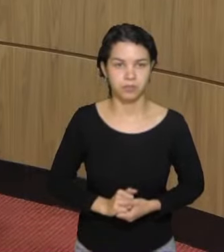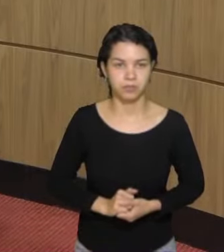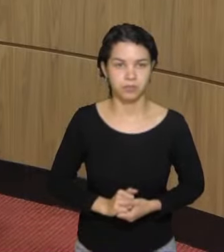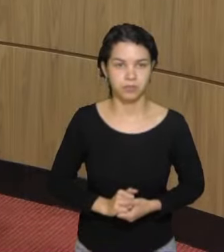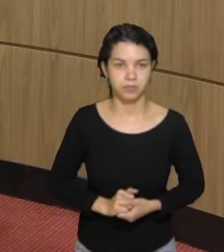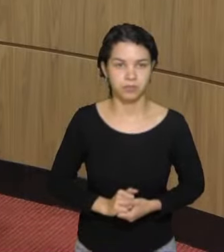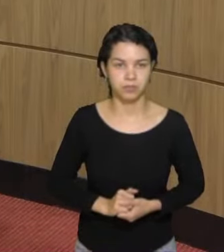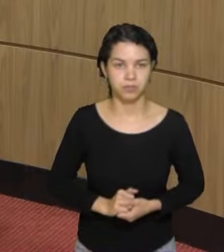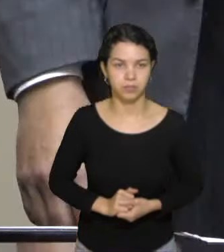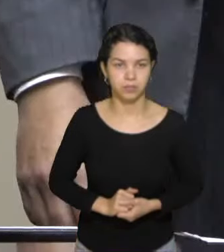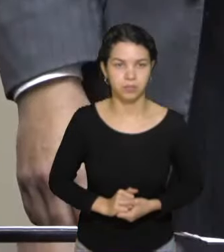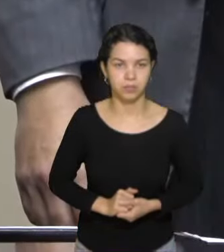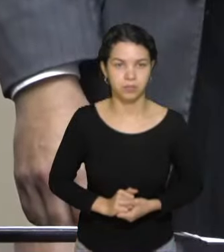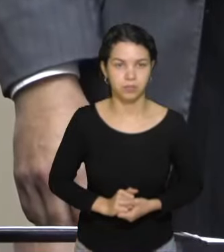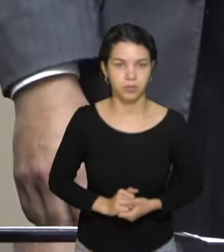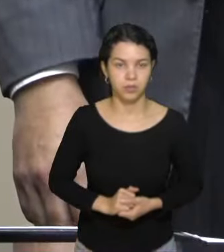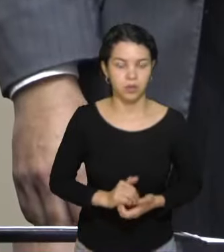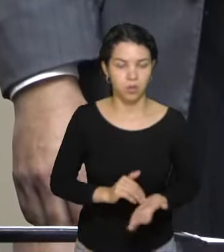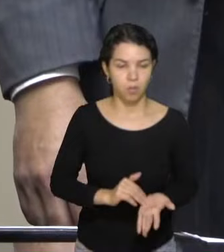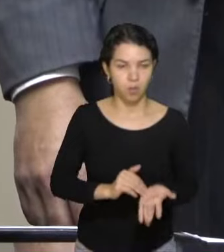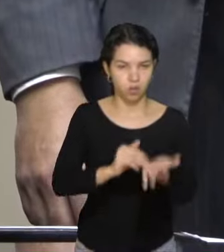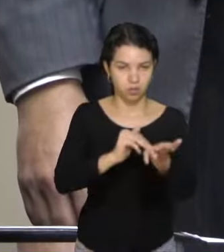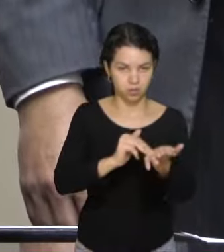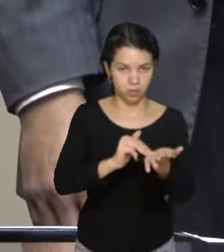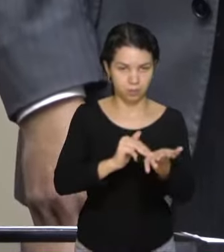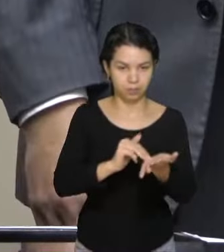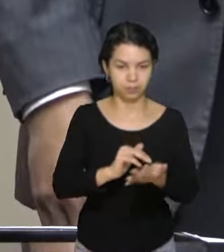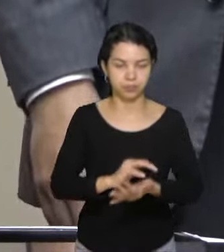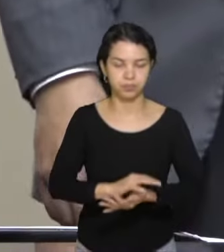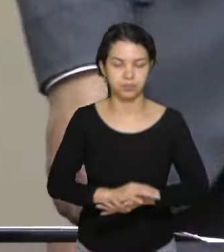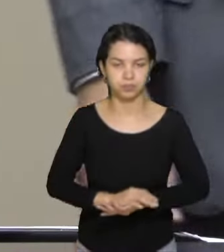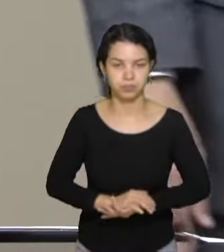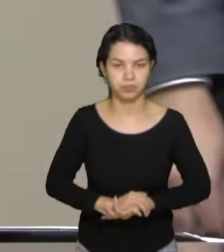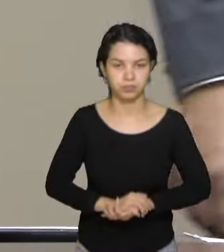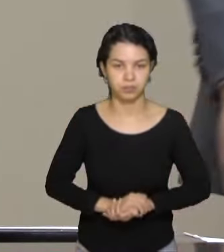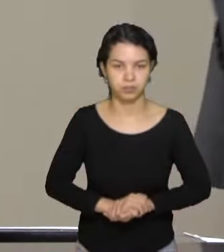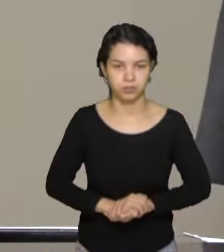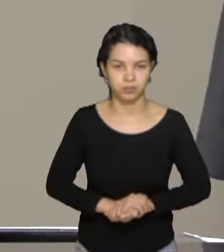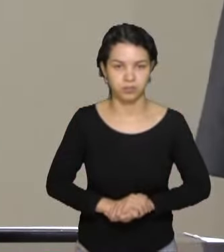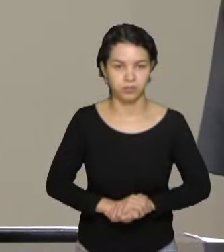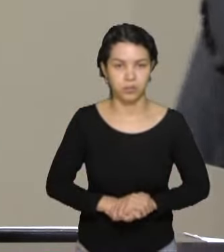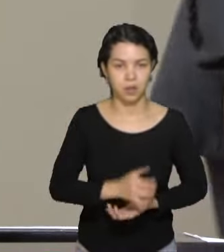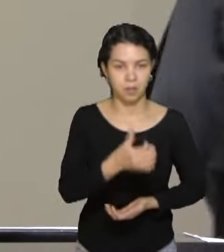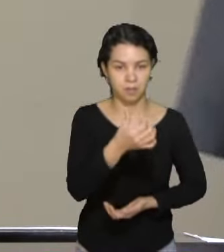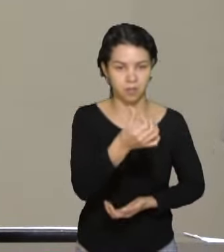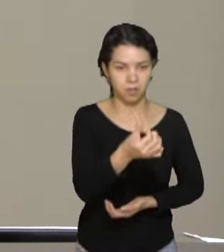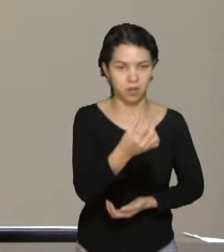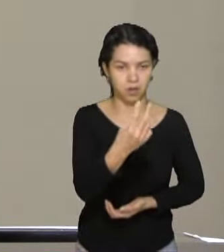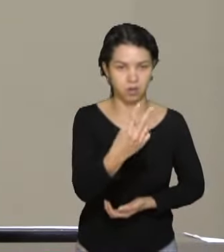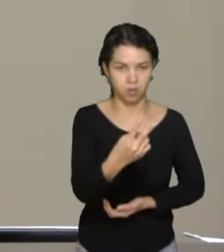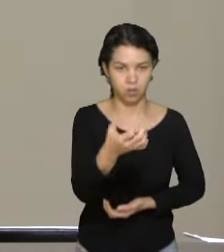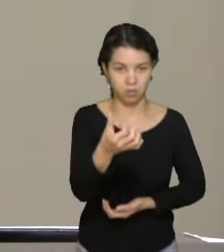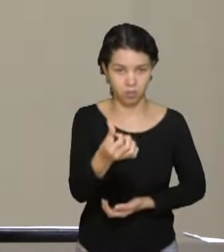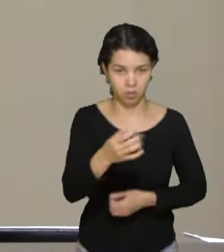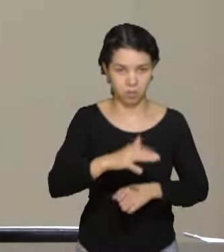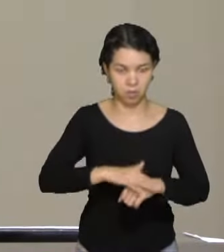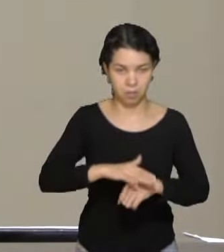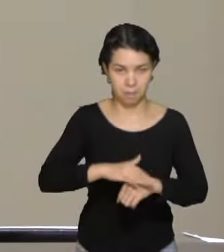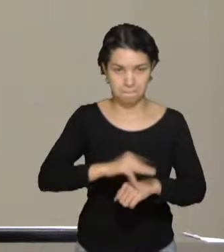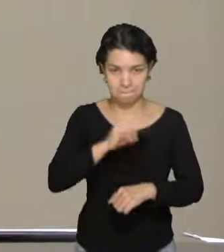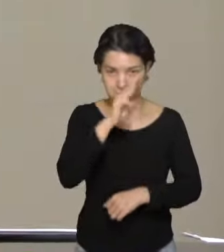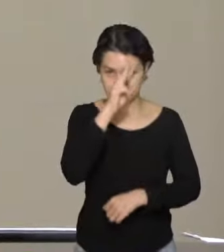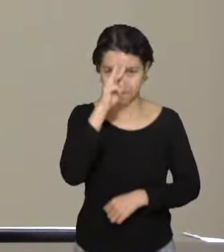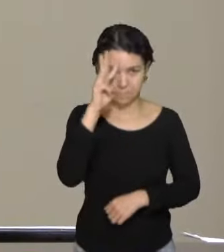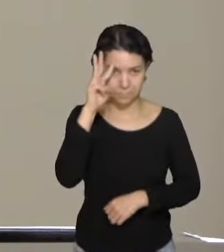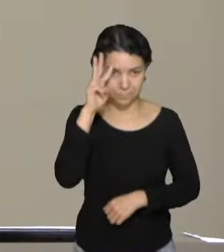Moção em votação. Moção 0626.0, autor deputado Von Ney Weber.